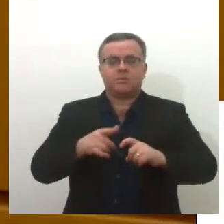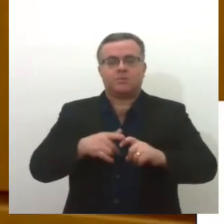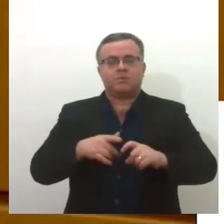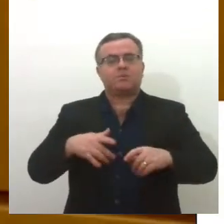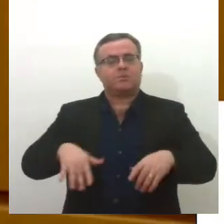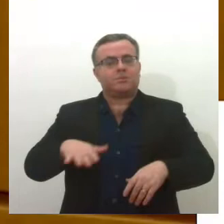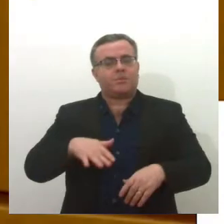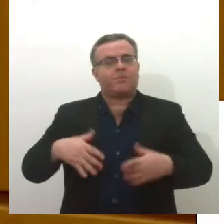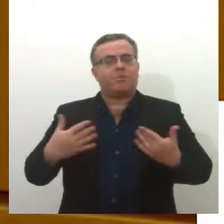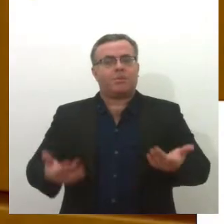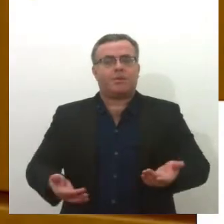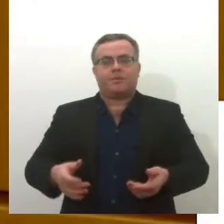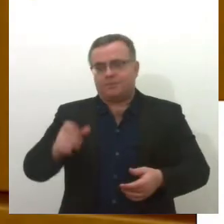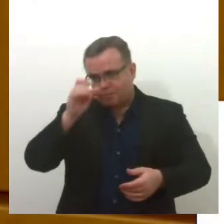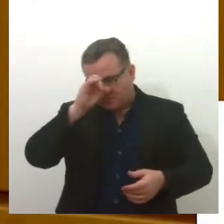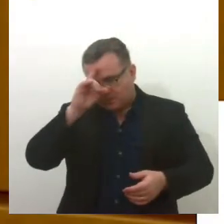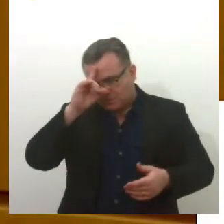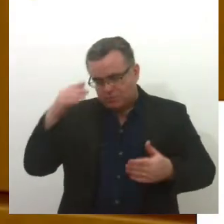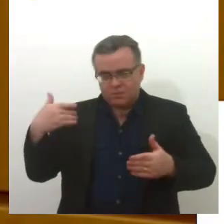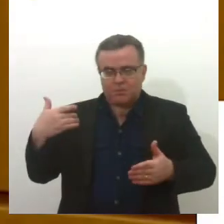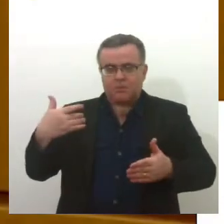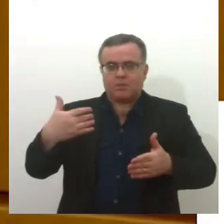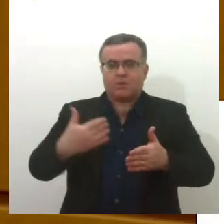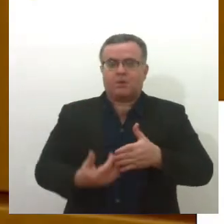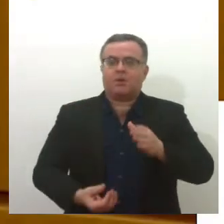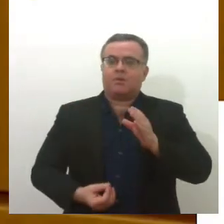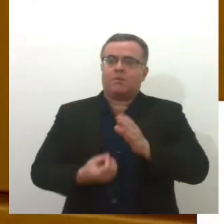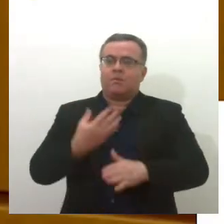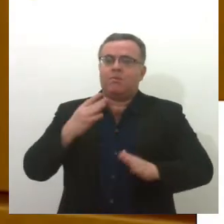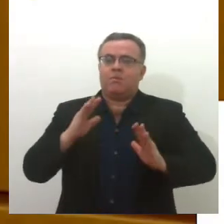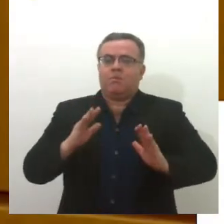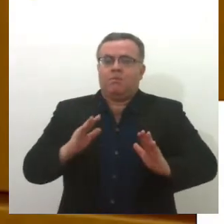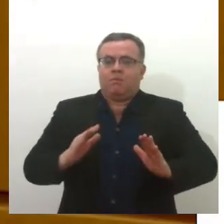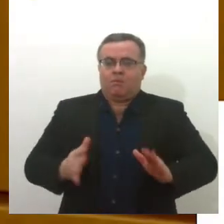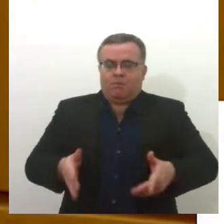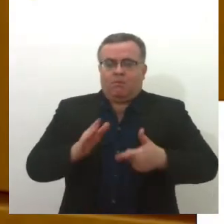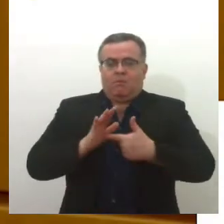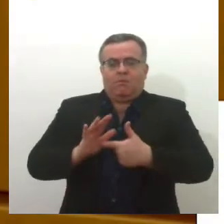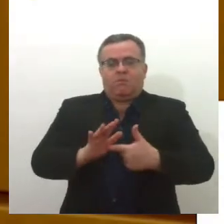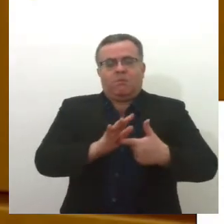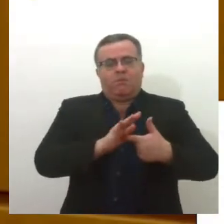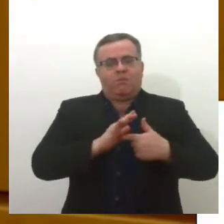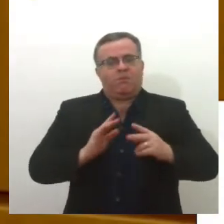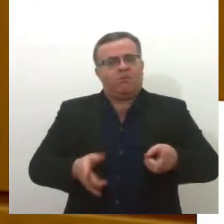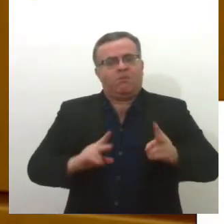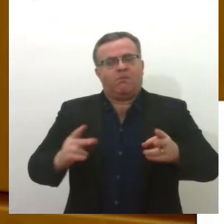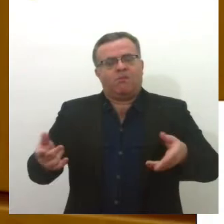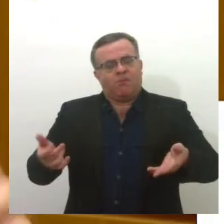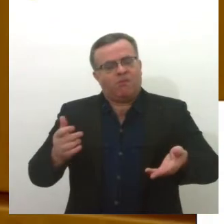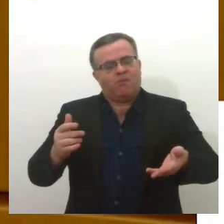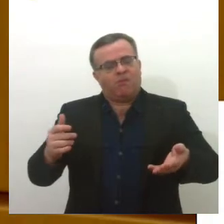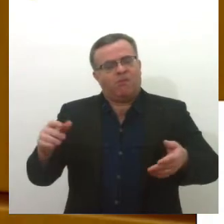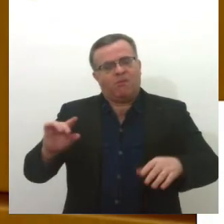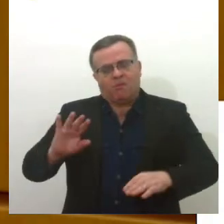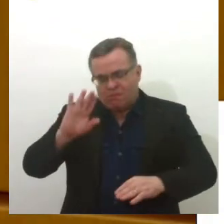cirurgia, desde a sua fundação, tem o pioneirismo,